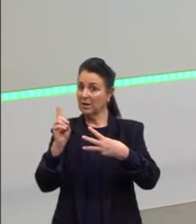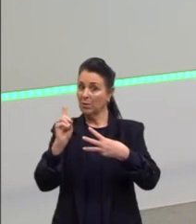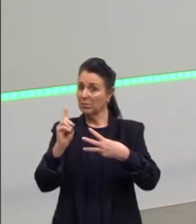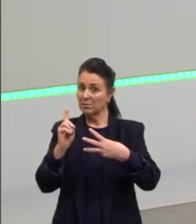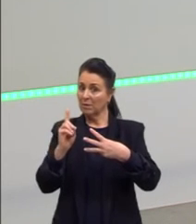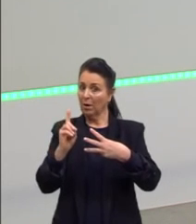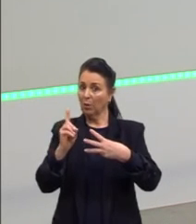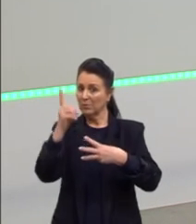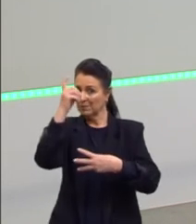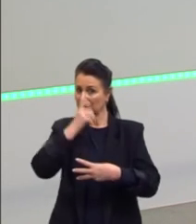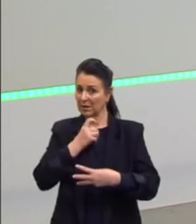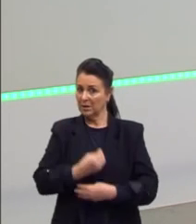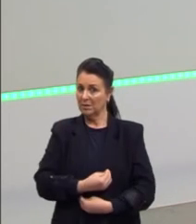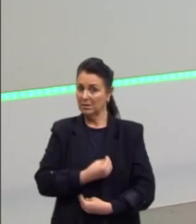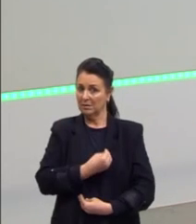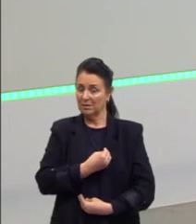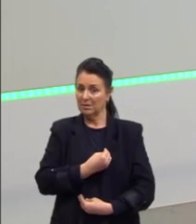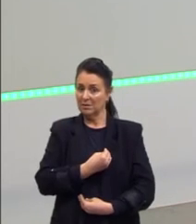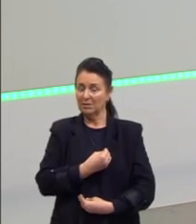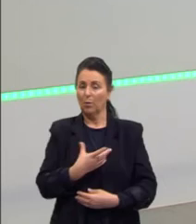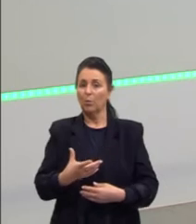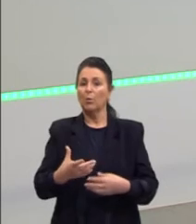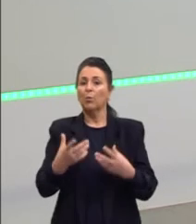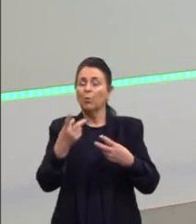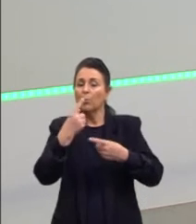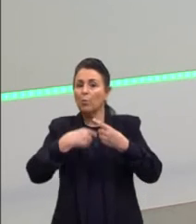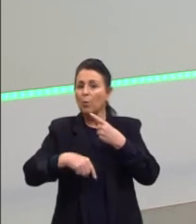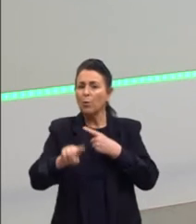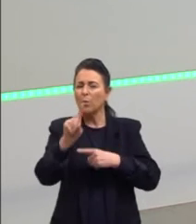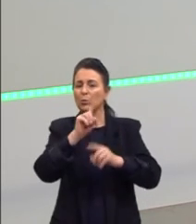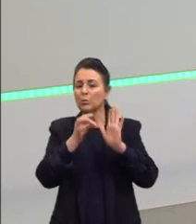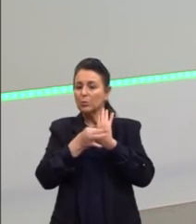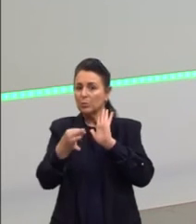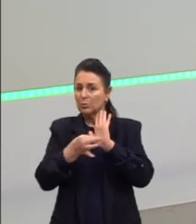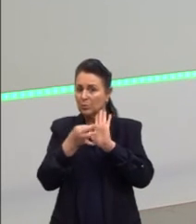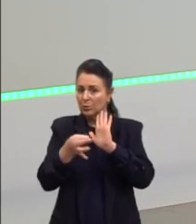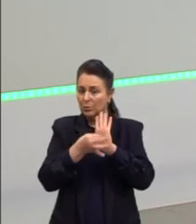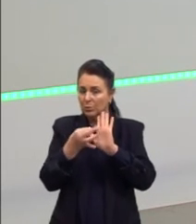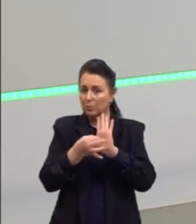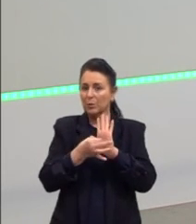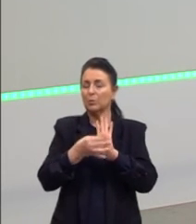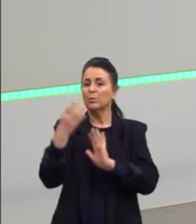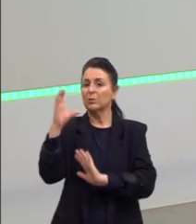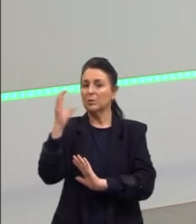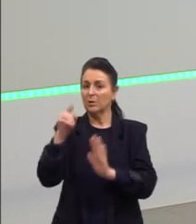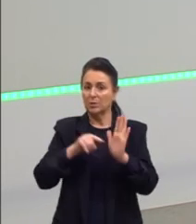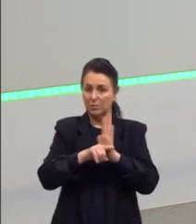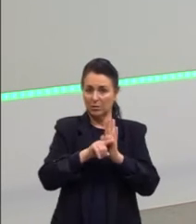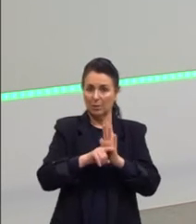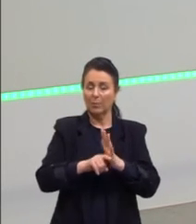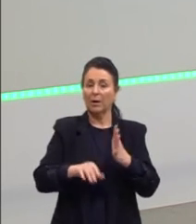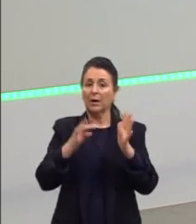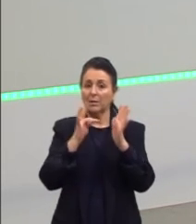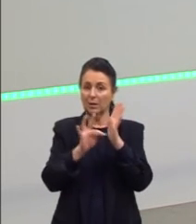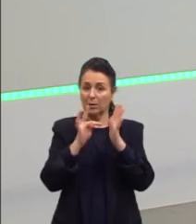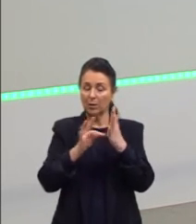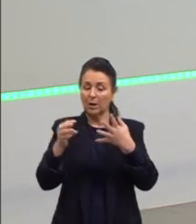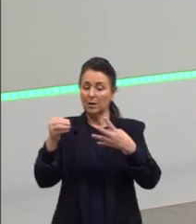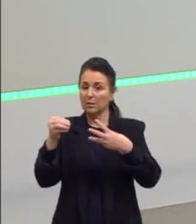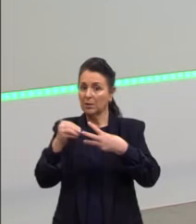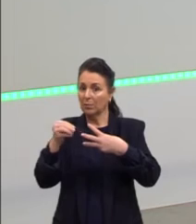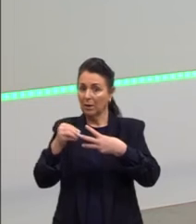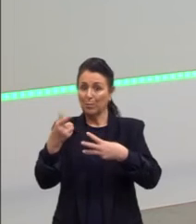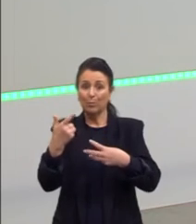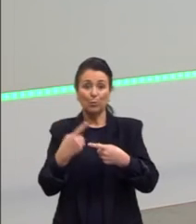vivos, né? Eles são considerados seres vivos com outros argumentos científicos. Mas, de acordo com a teoria celular, não, porque ele não possui